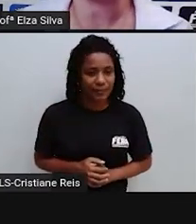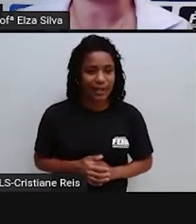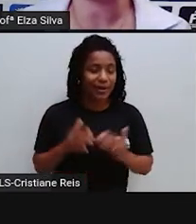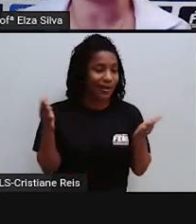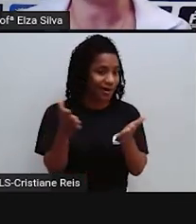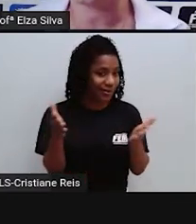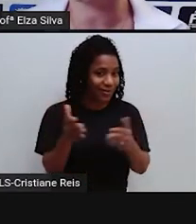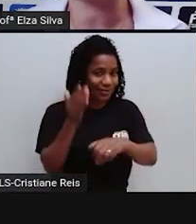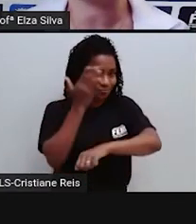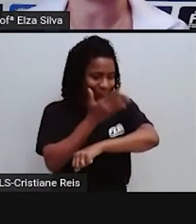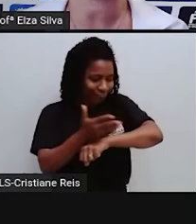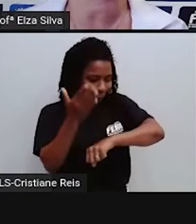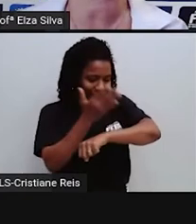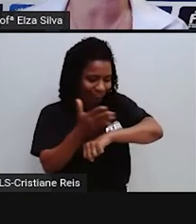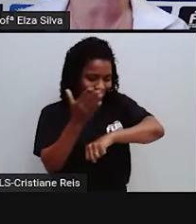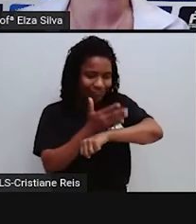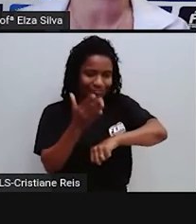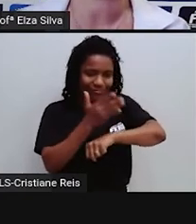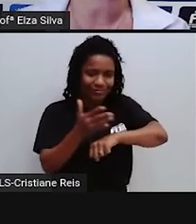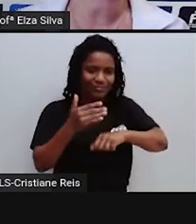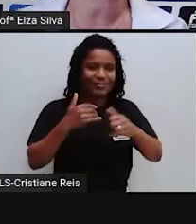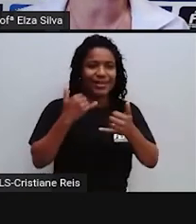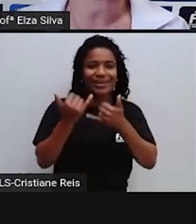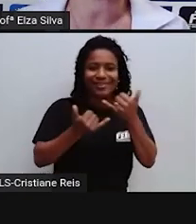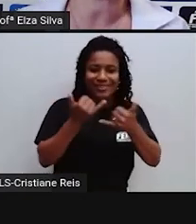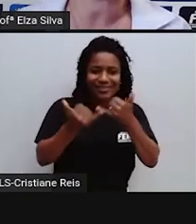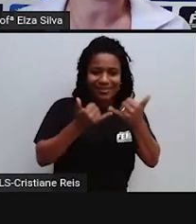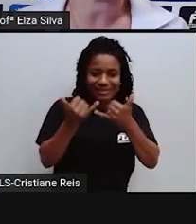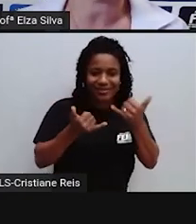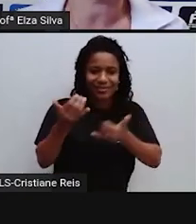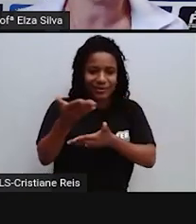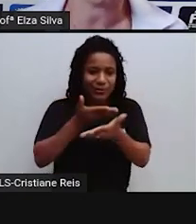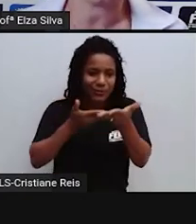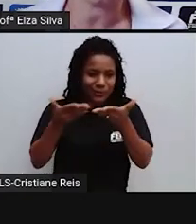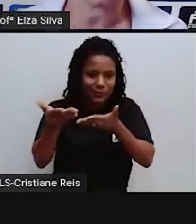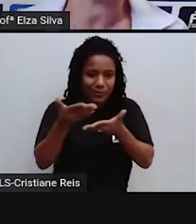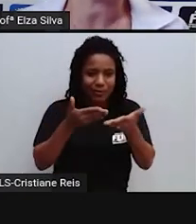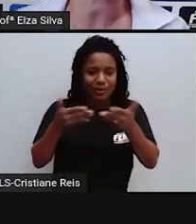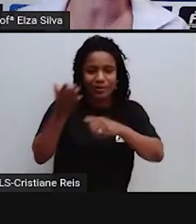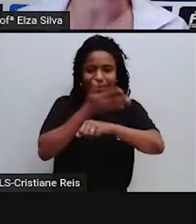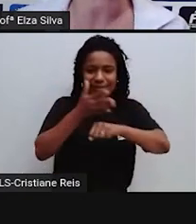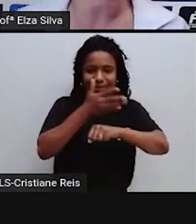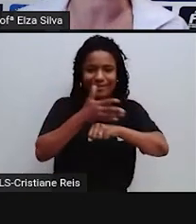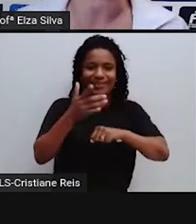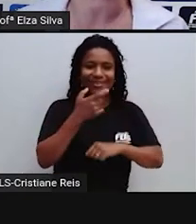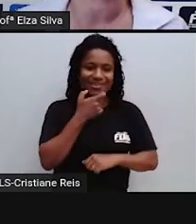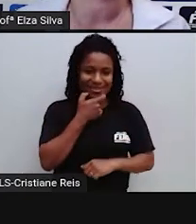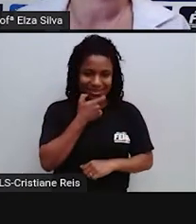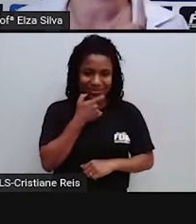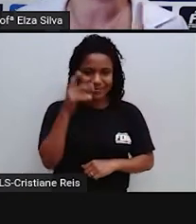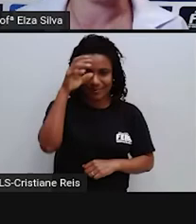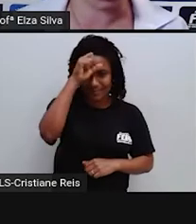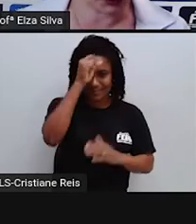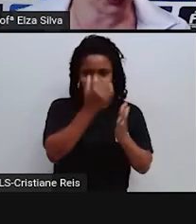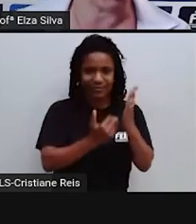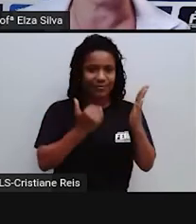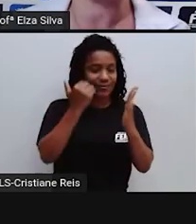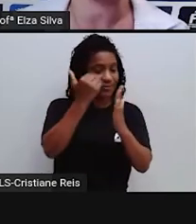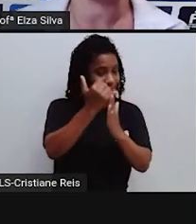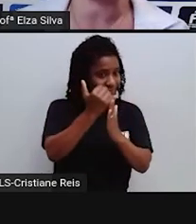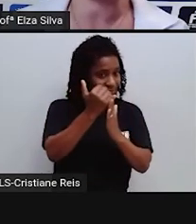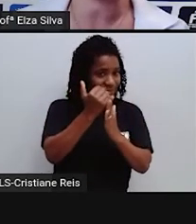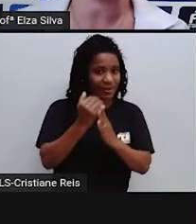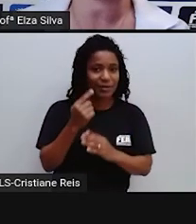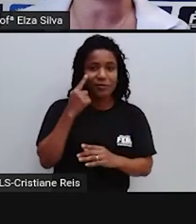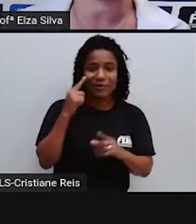exercitar Aquela atividade Interativa Para que a gente Possa praticar Um pouco mais O nosso inglês Lembrando Que o